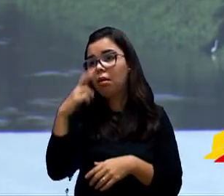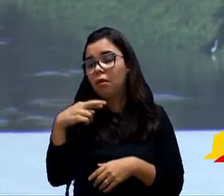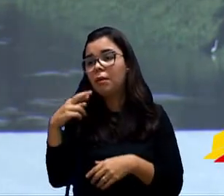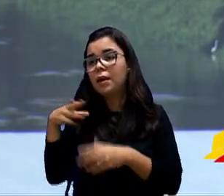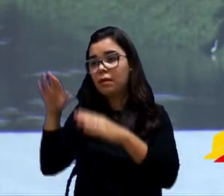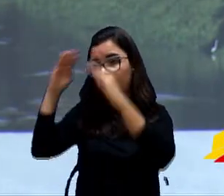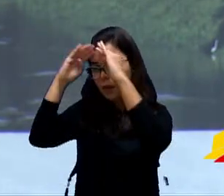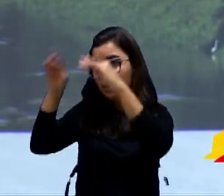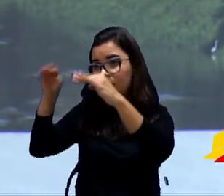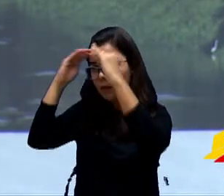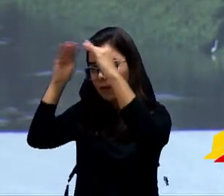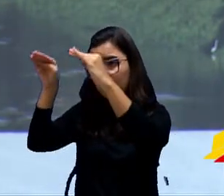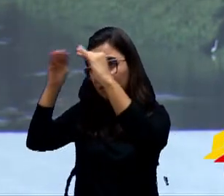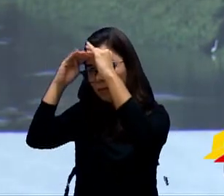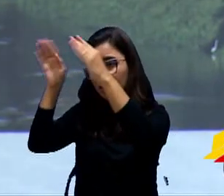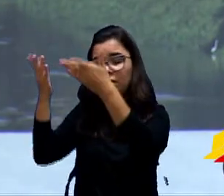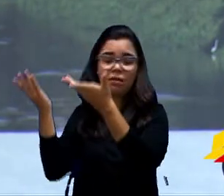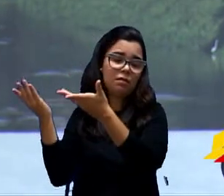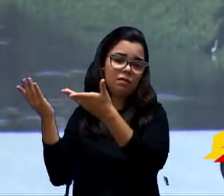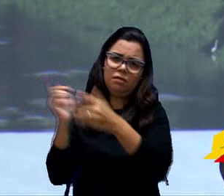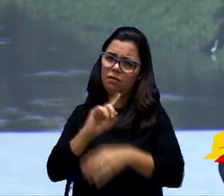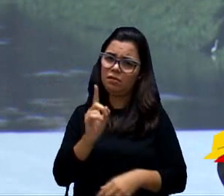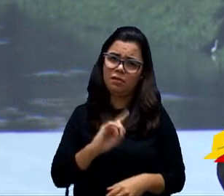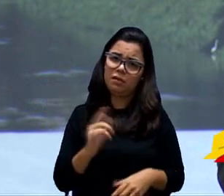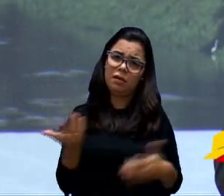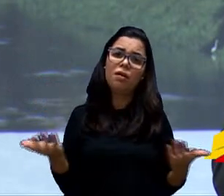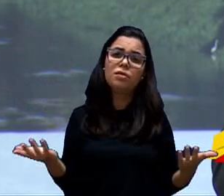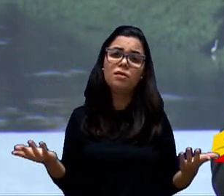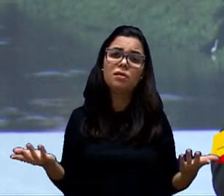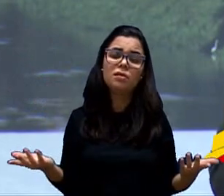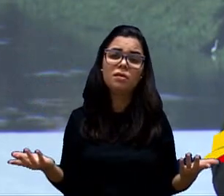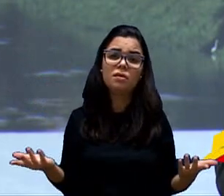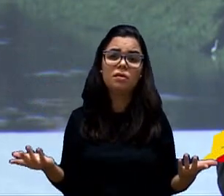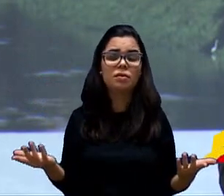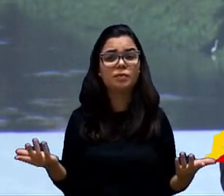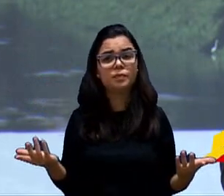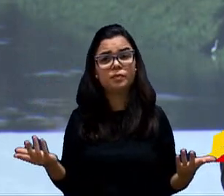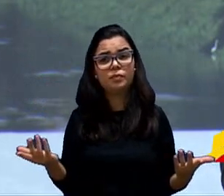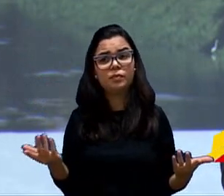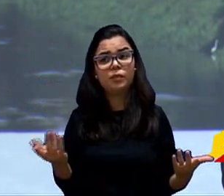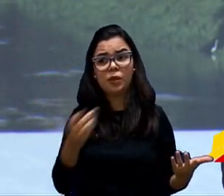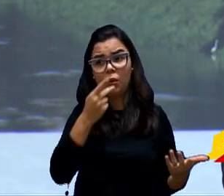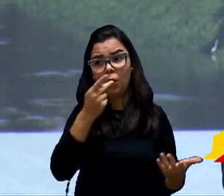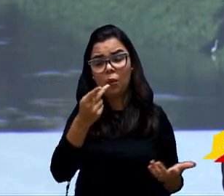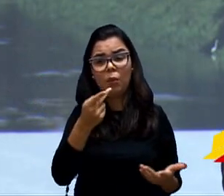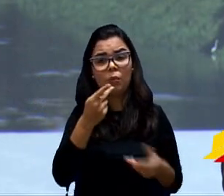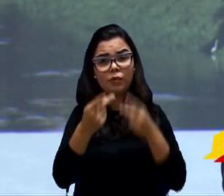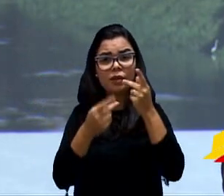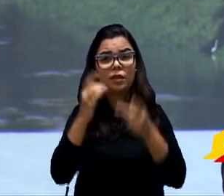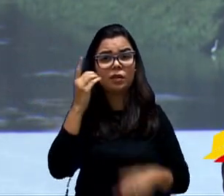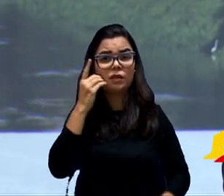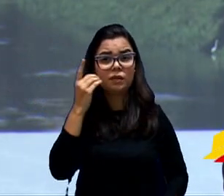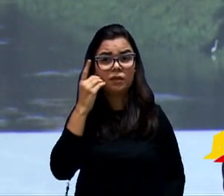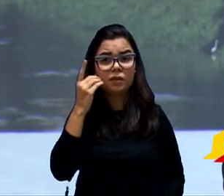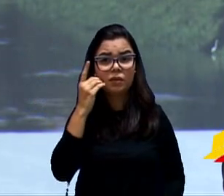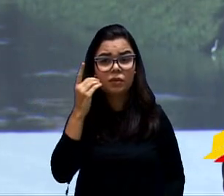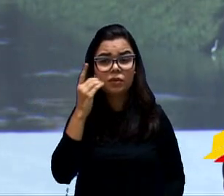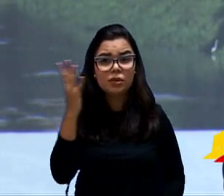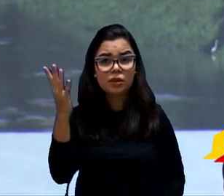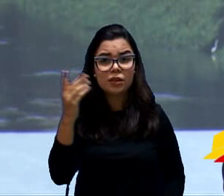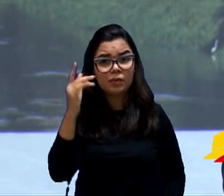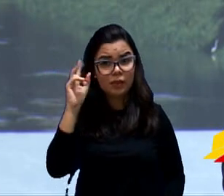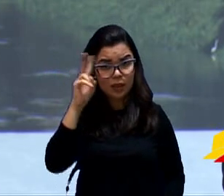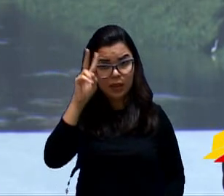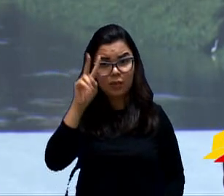não é assim, não, gente. Ninguém é contra o projeto. Como o vereador Dini bem lembrou, ninguém é contra a ideia do